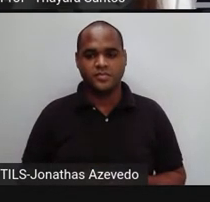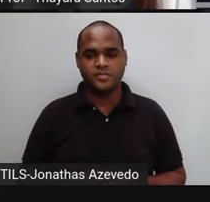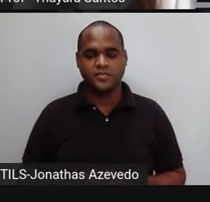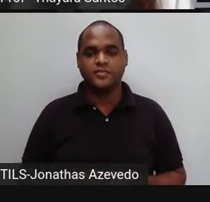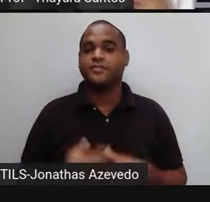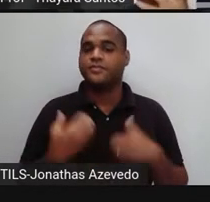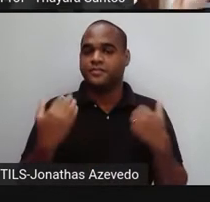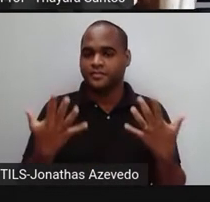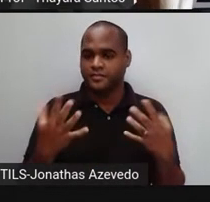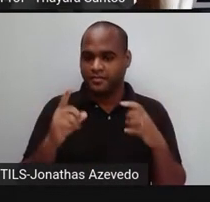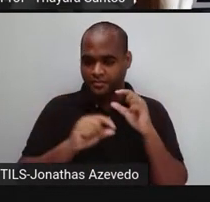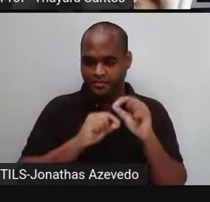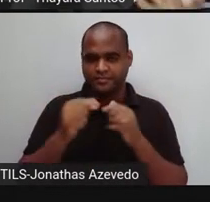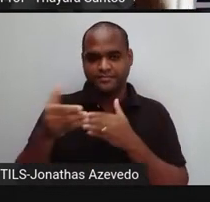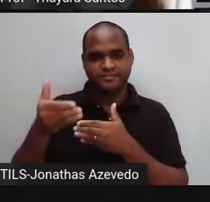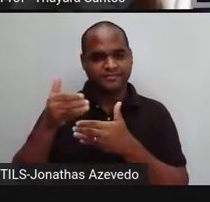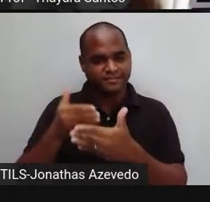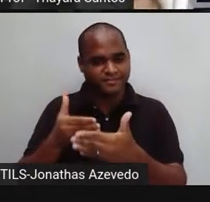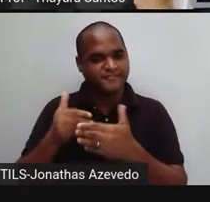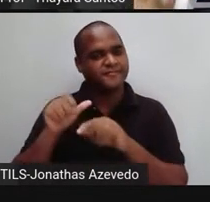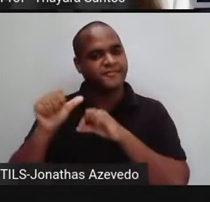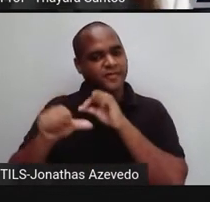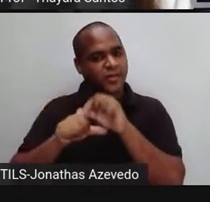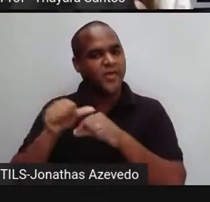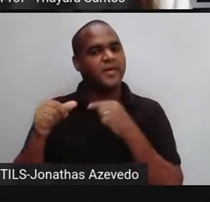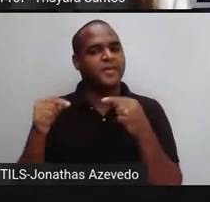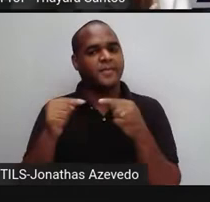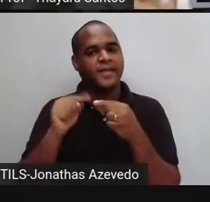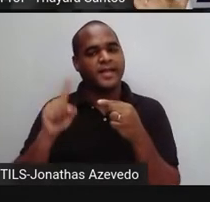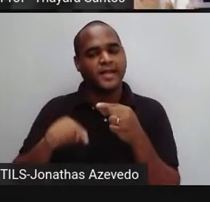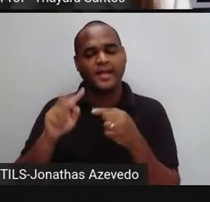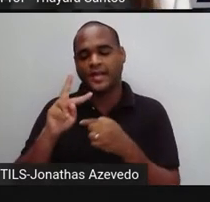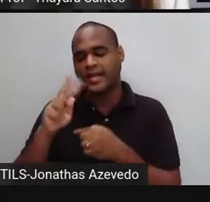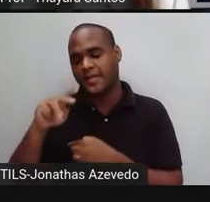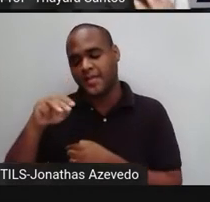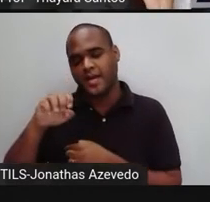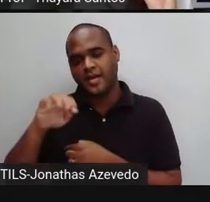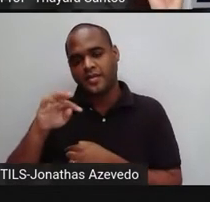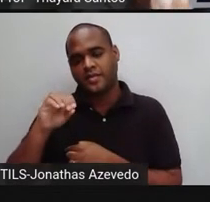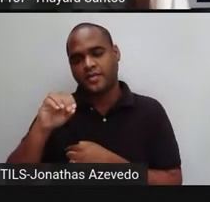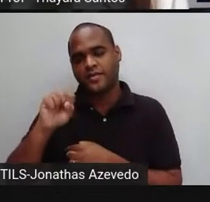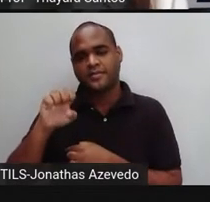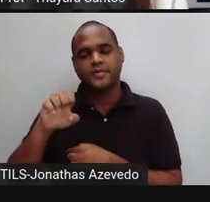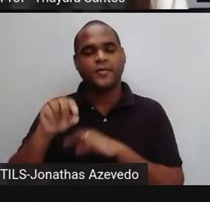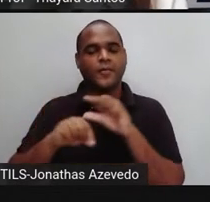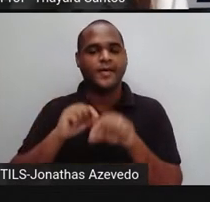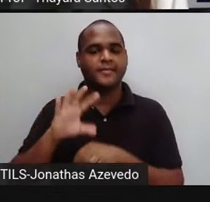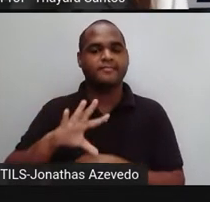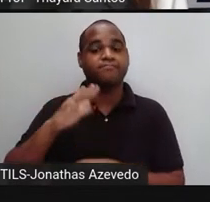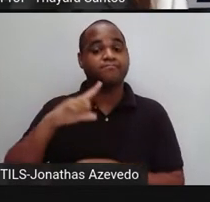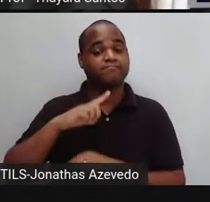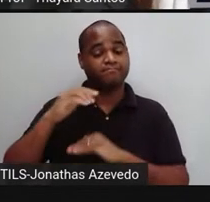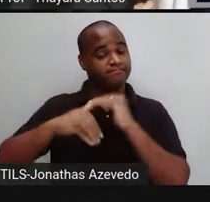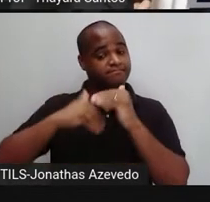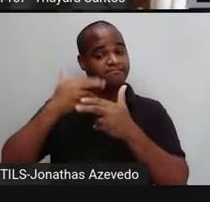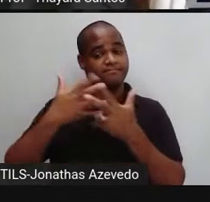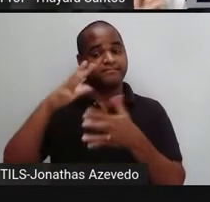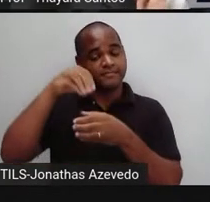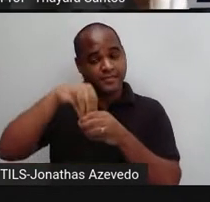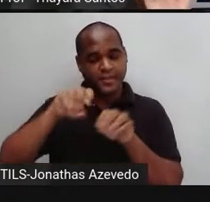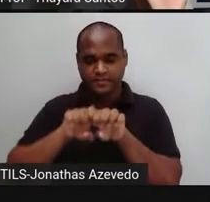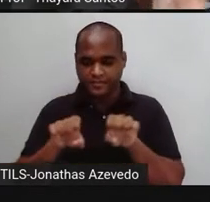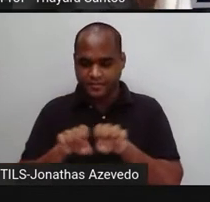E onde é que essas trocas gasosas, esse processo de hematose acontece? Esse processo acontece dentro de uma